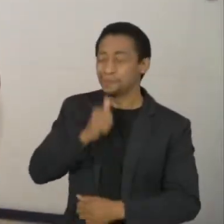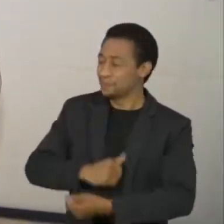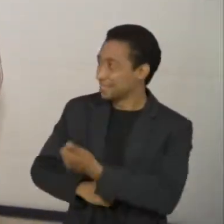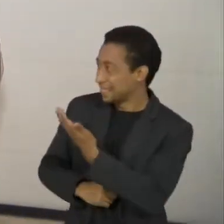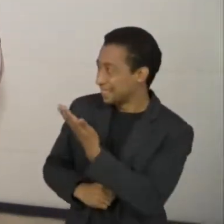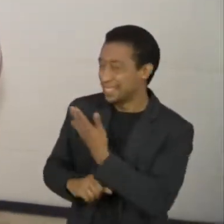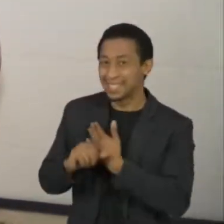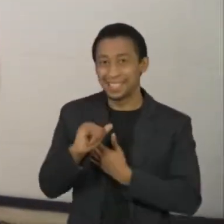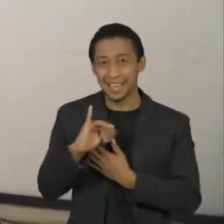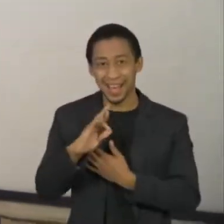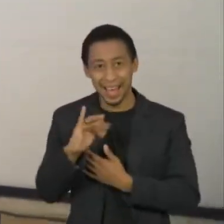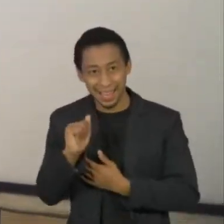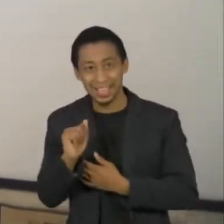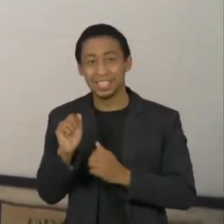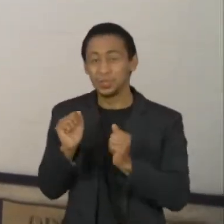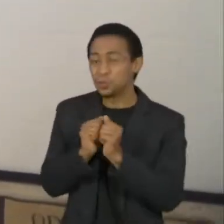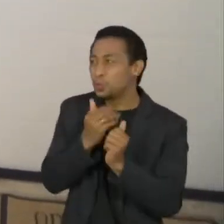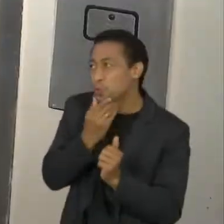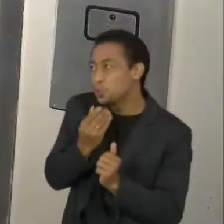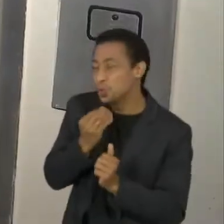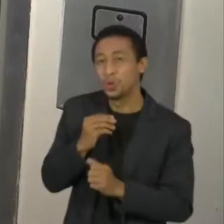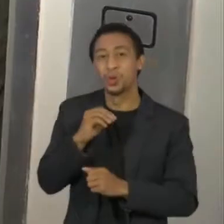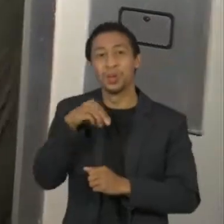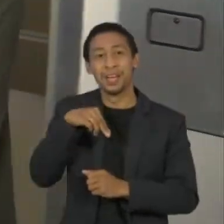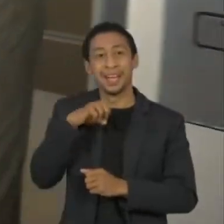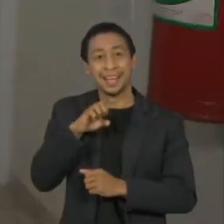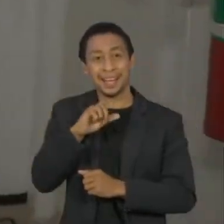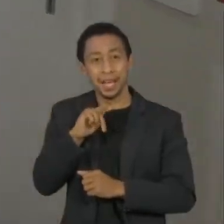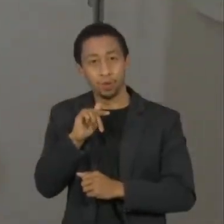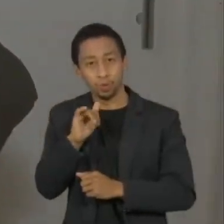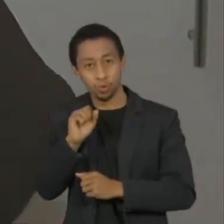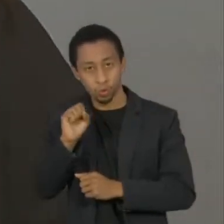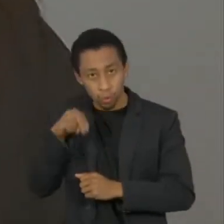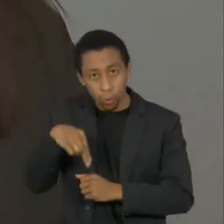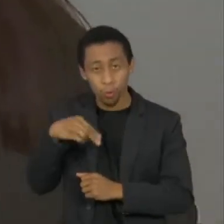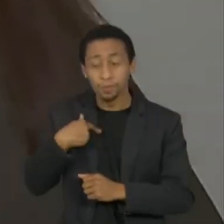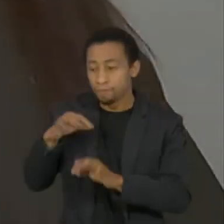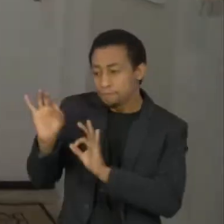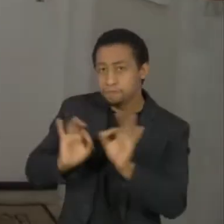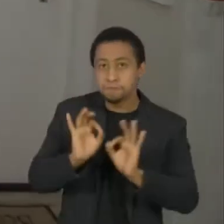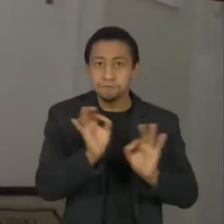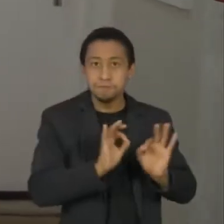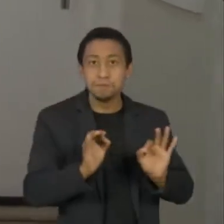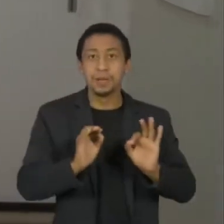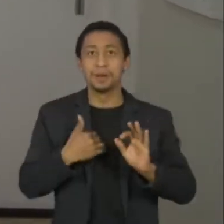montam a sala de visitas no hall de entrada. Até os filhos são recebidos assim.